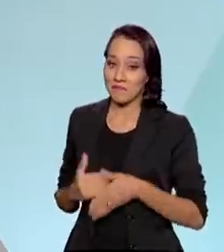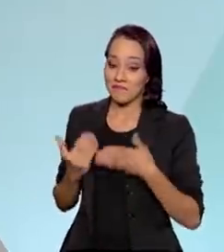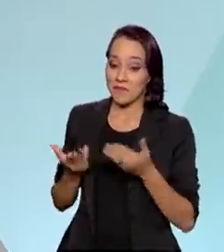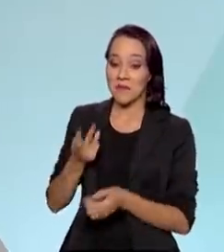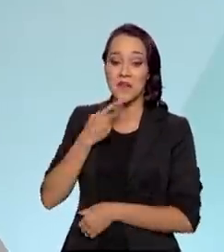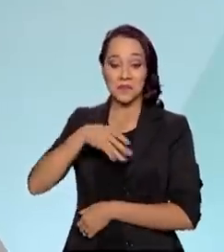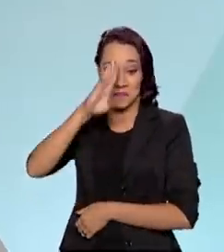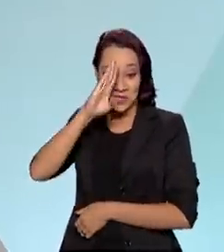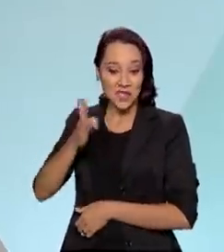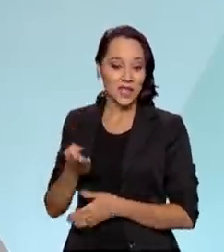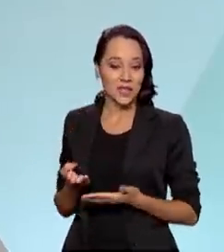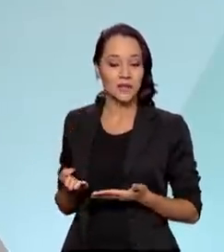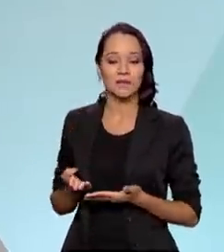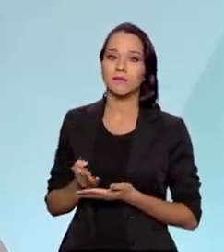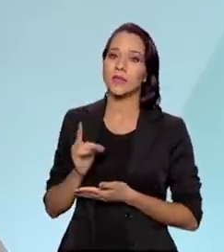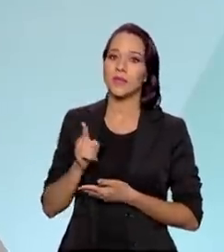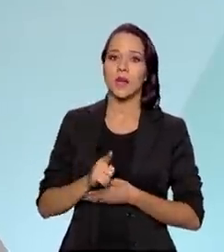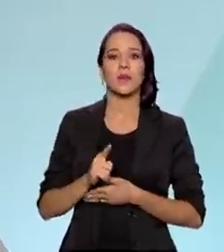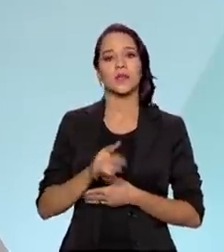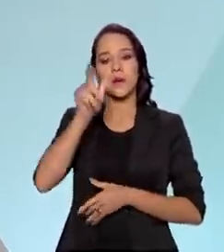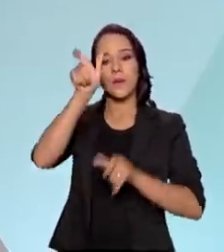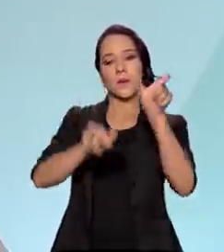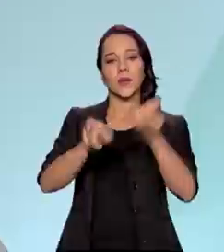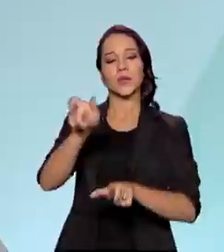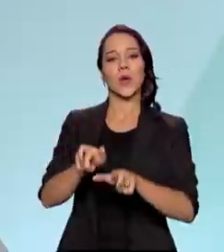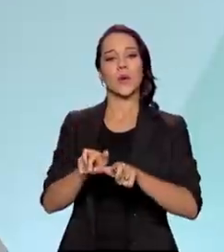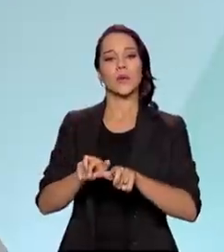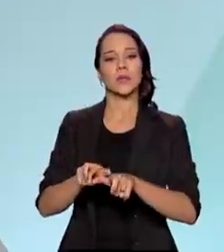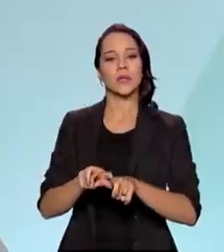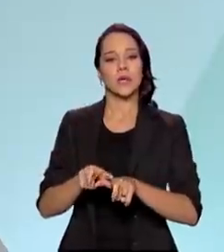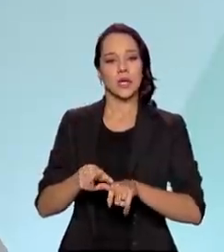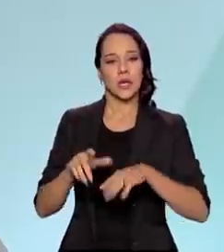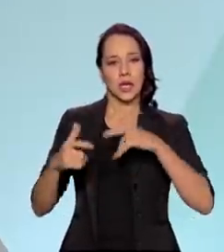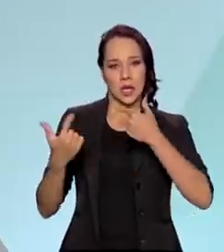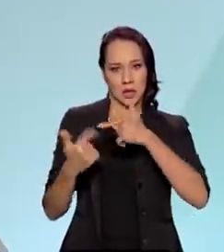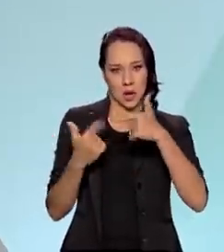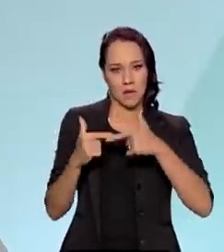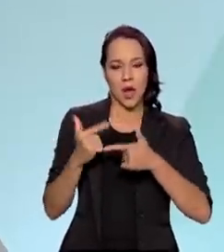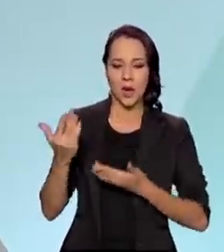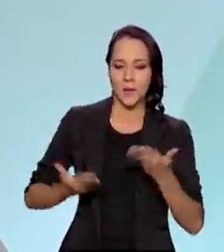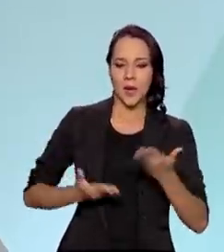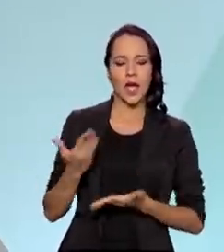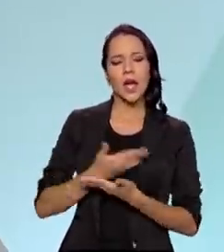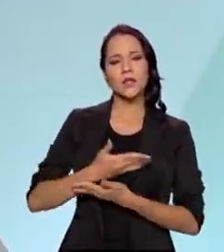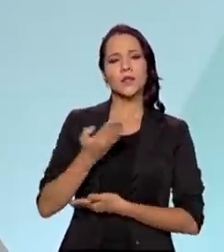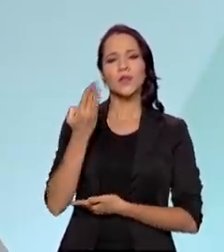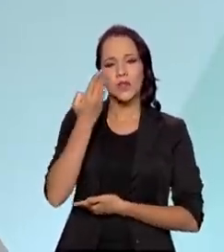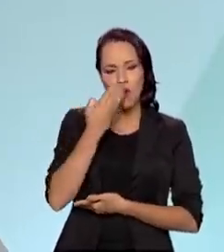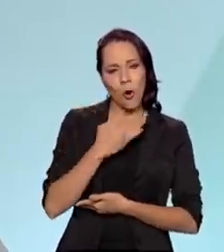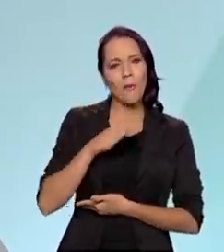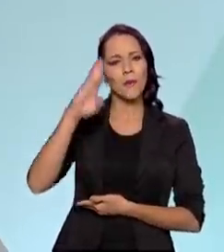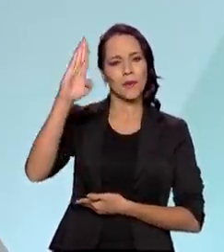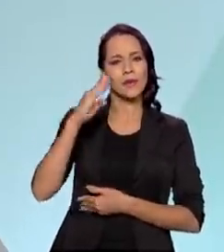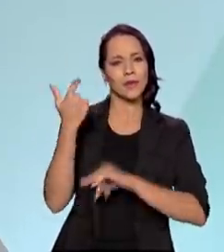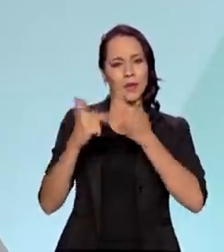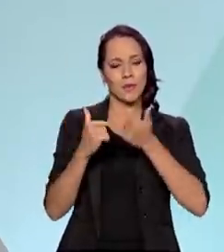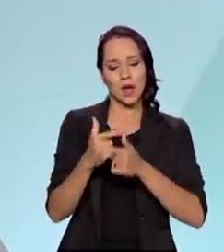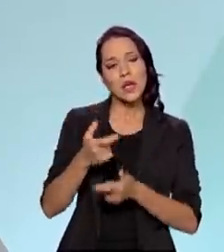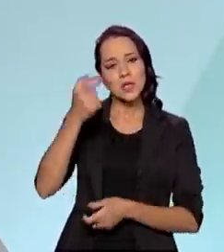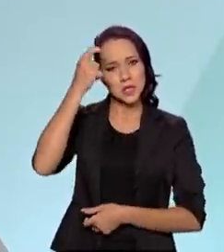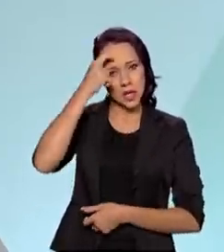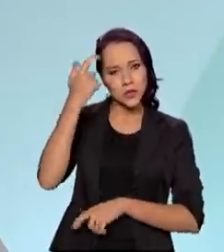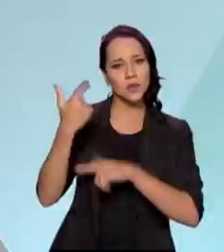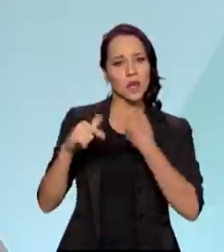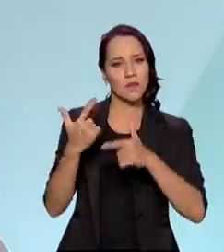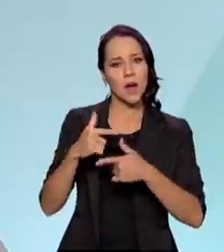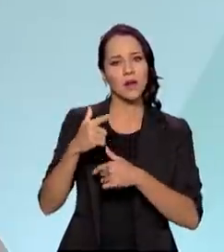sendo bem direto, são empregados comprometidos com o trabalho, conscientes do papel social que a empresa tem na